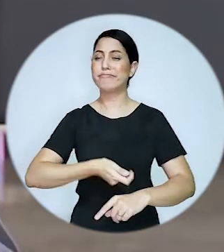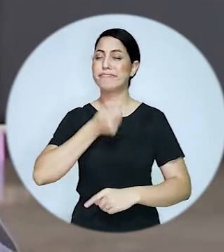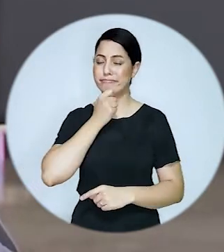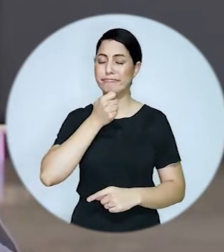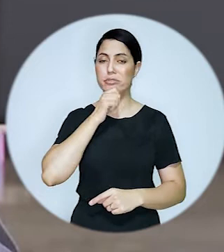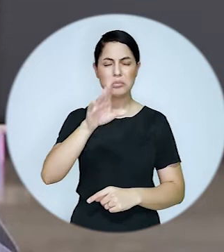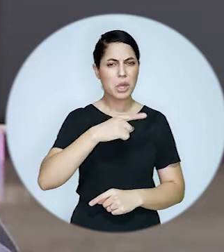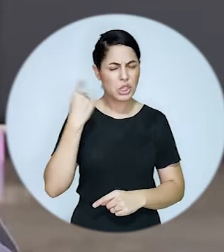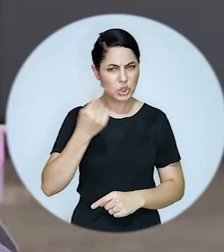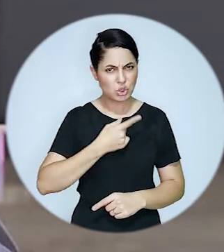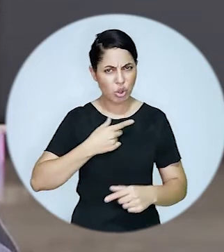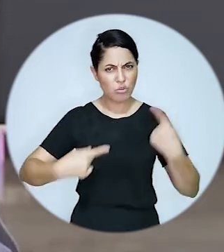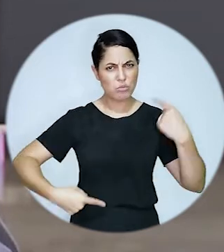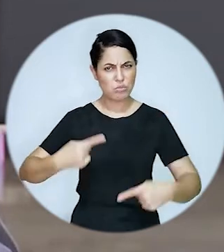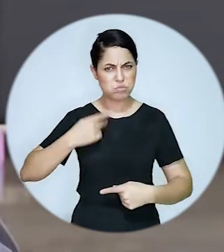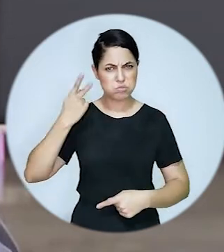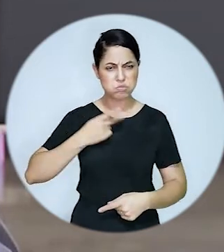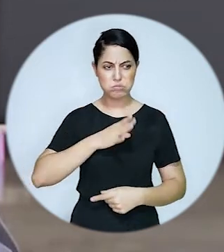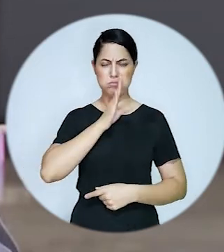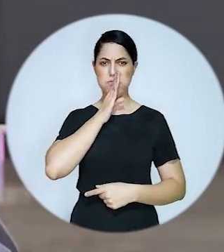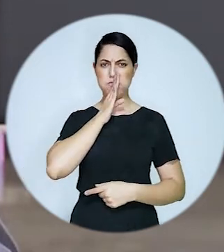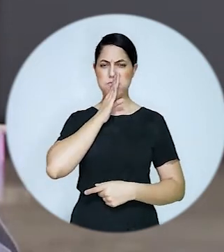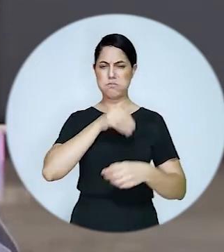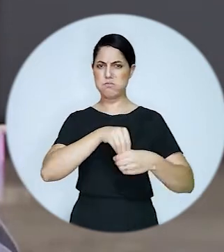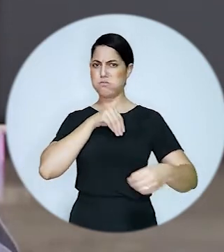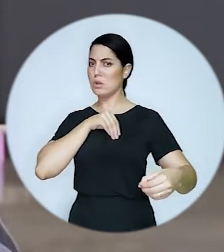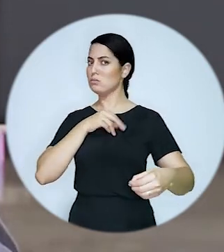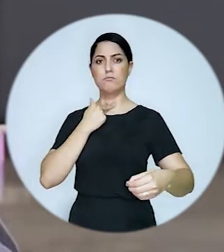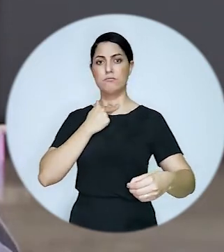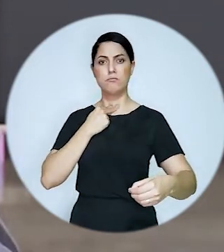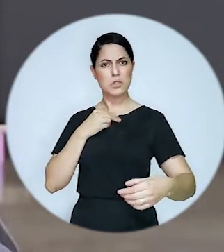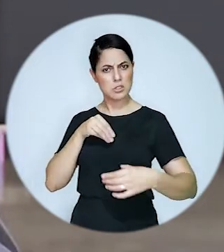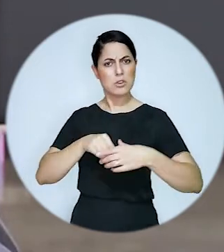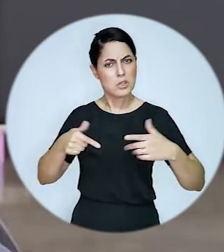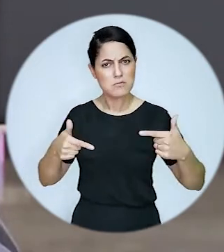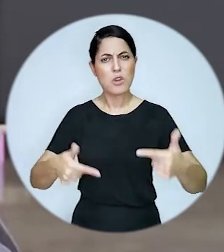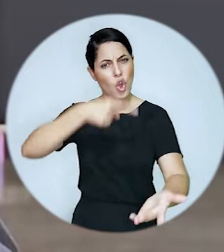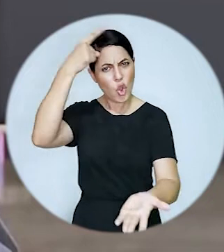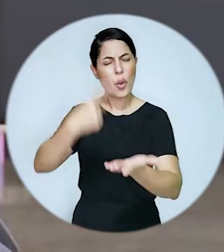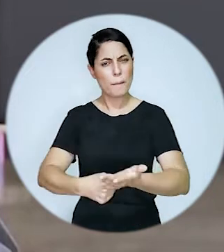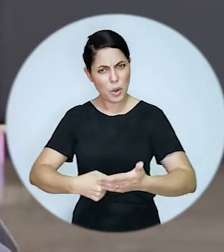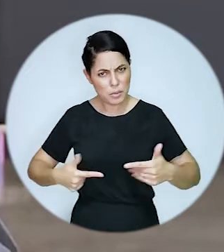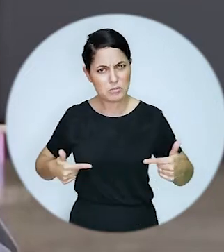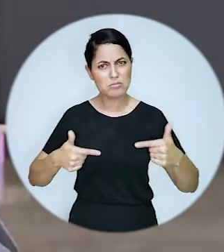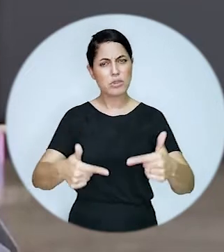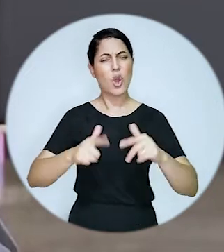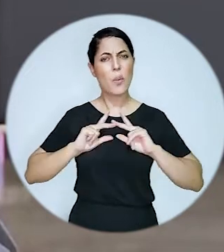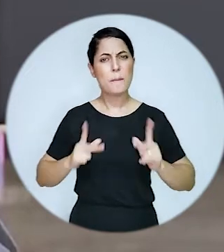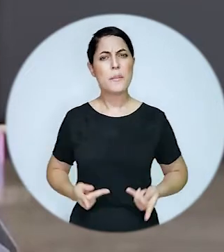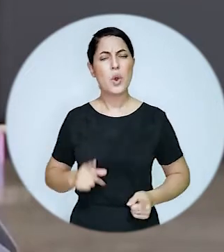como agentes políticos, não podemos nos omitir e precisamos assumir esse